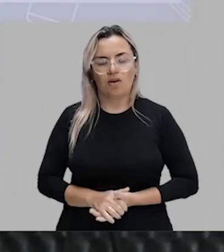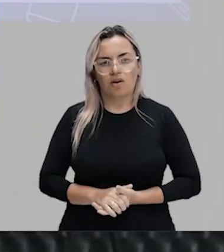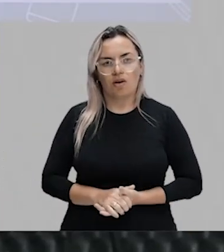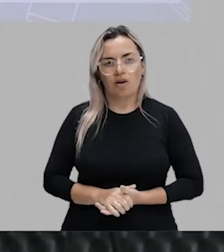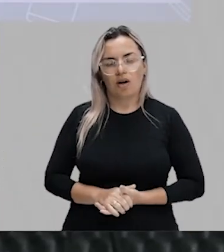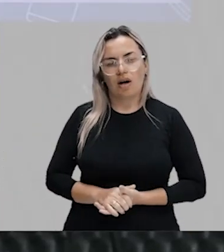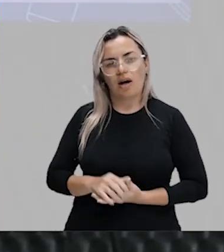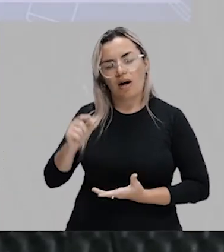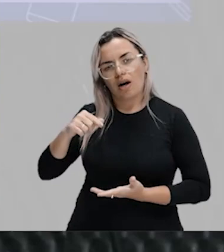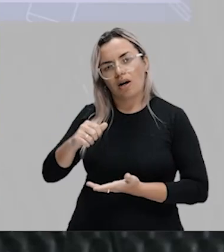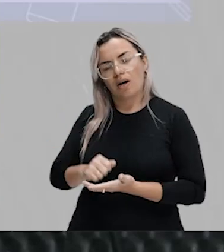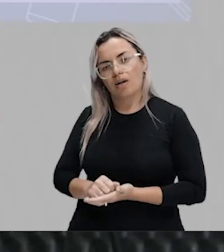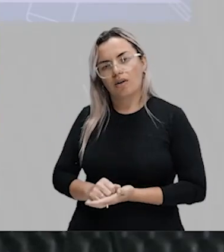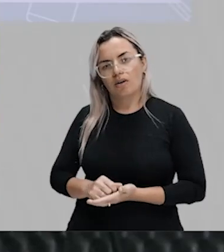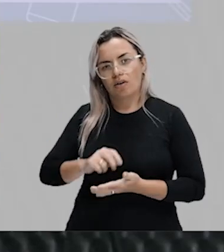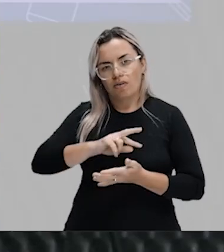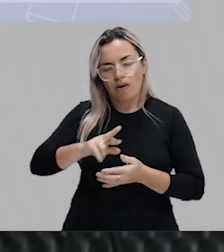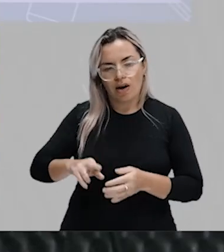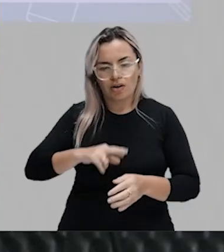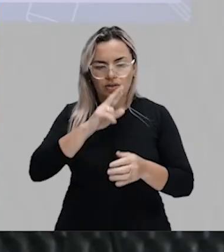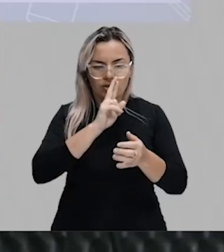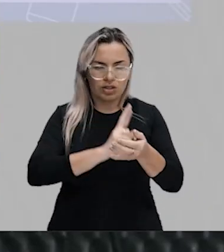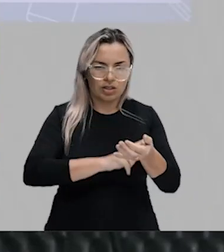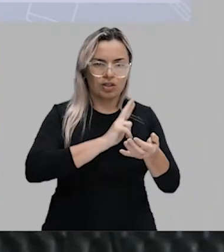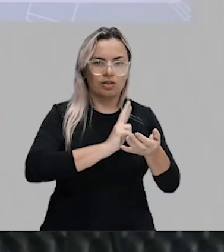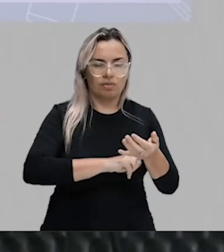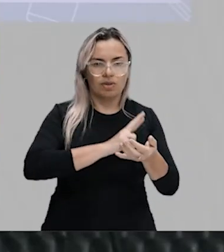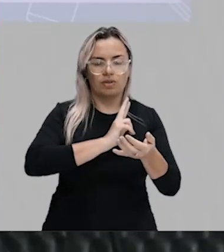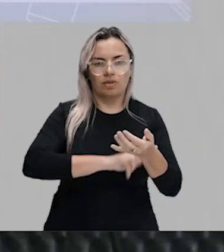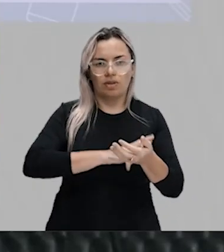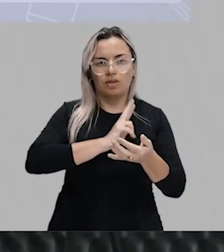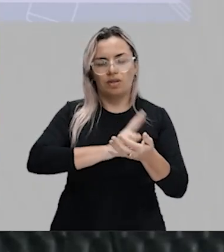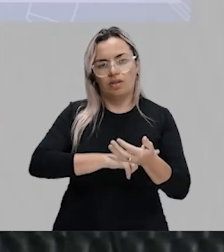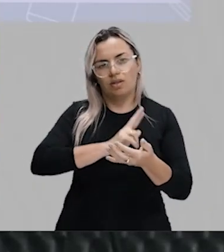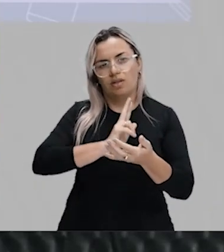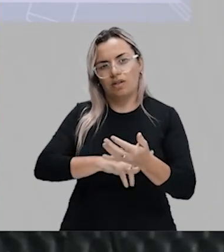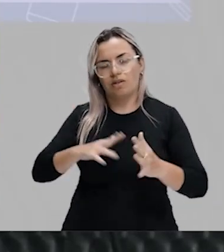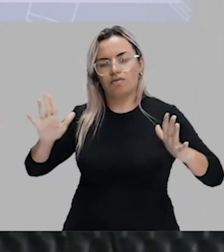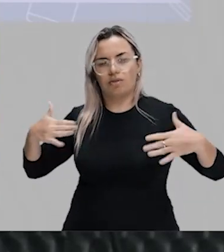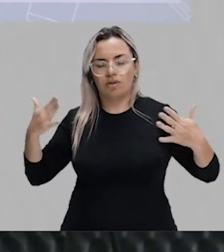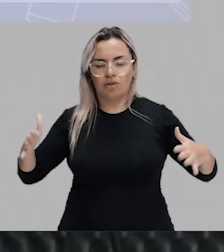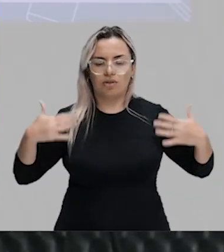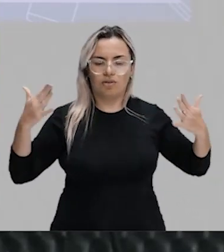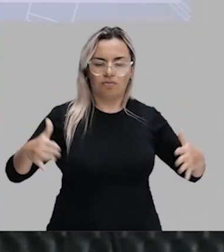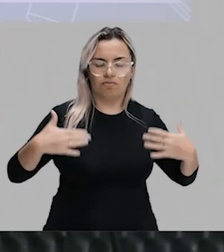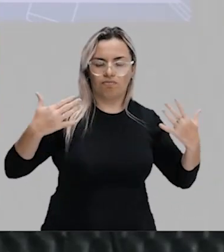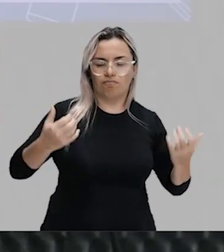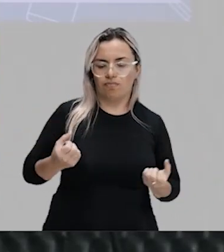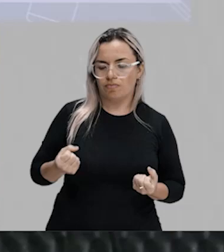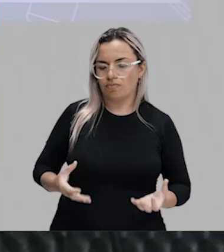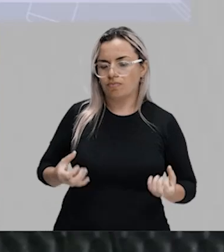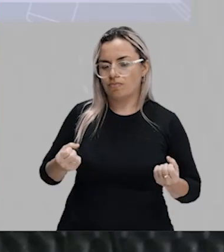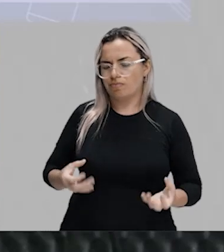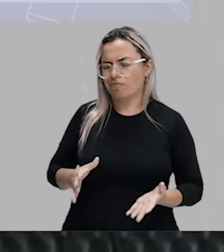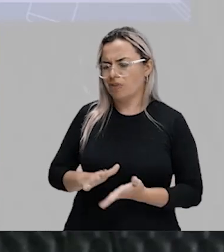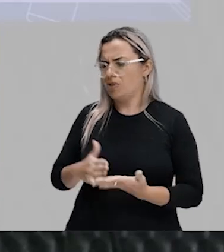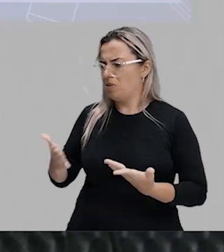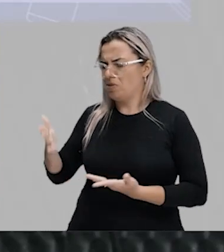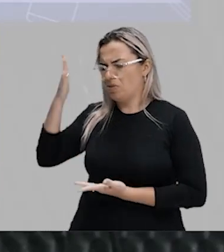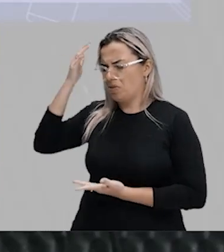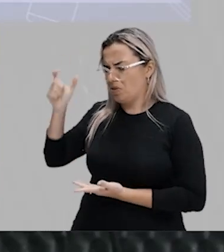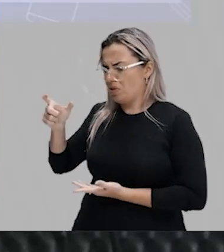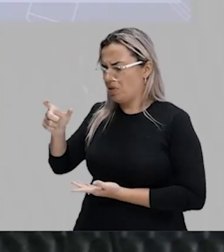A bachata. E outros ritmos. São ritmos bem alegres. Que às vezes você... Ah, eu sou jovem. Não sei o que é isso que a professora está falando.